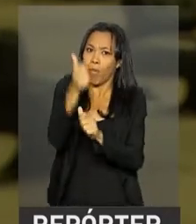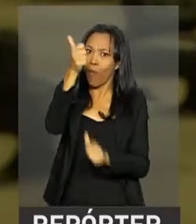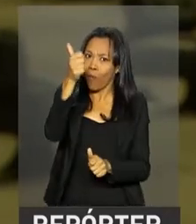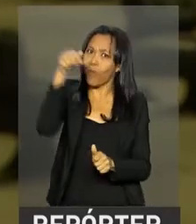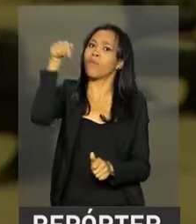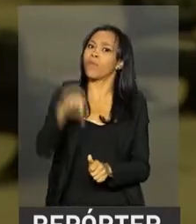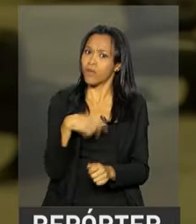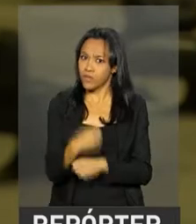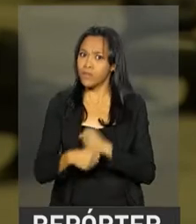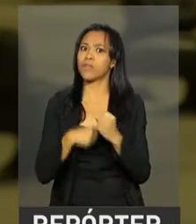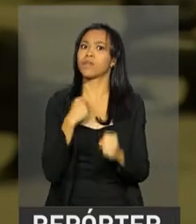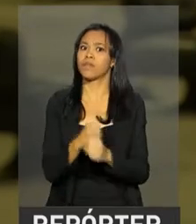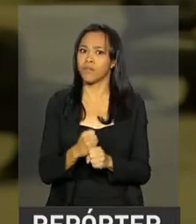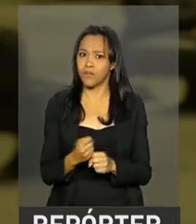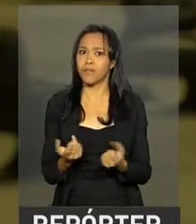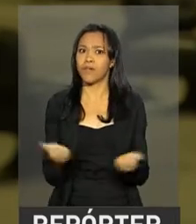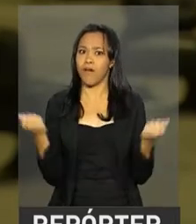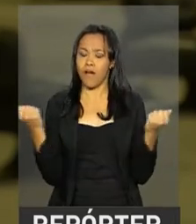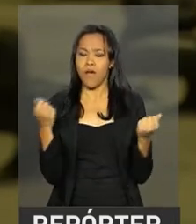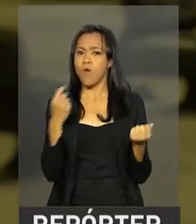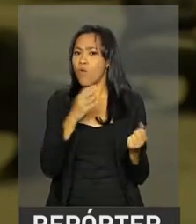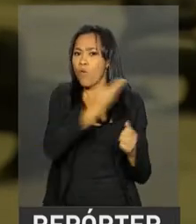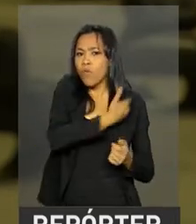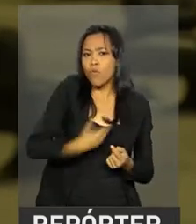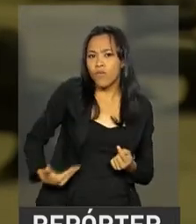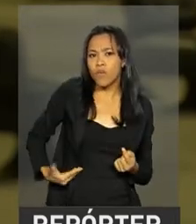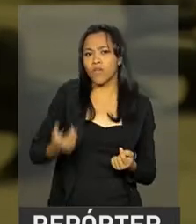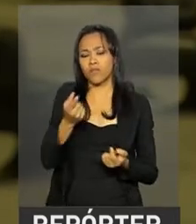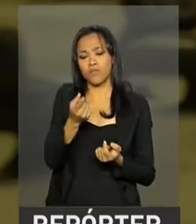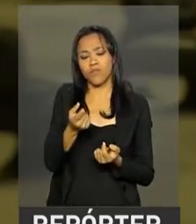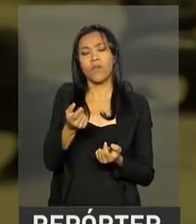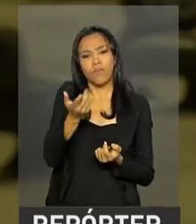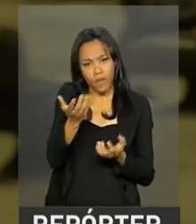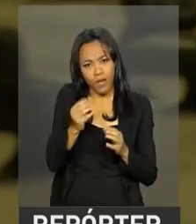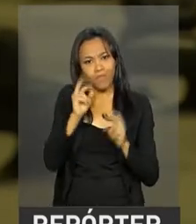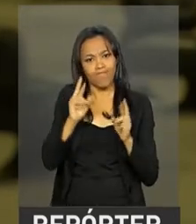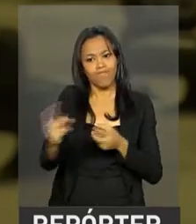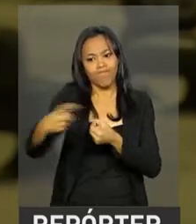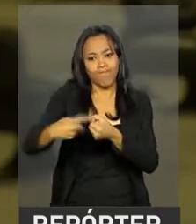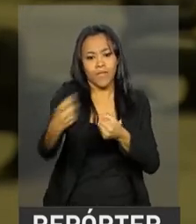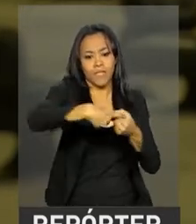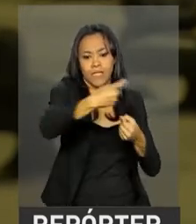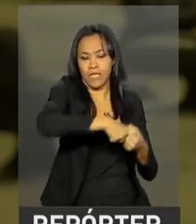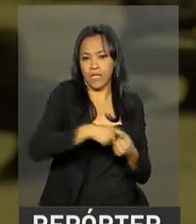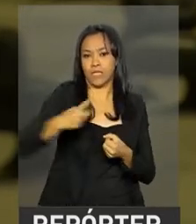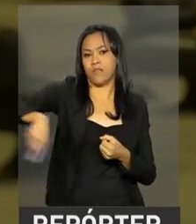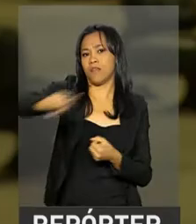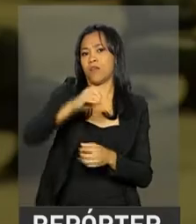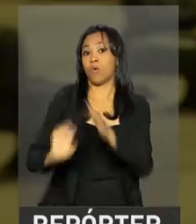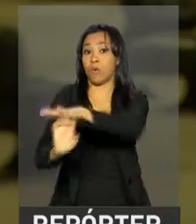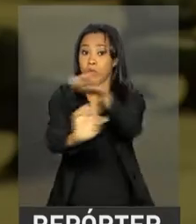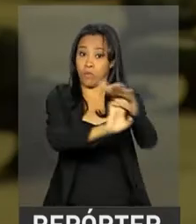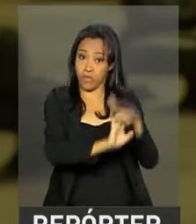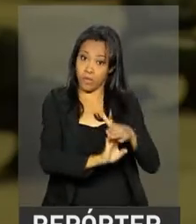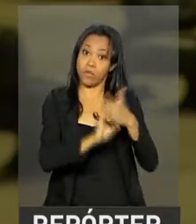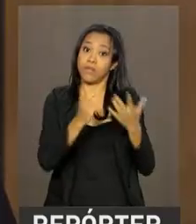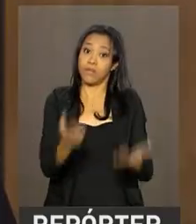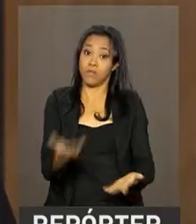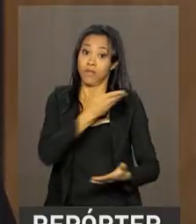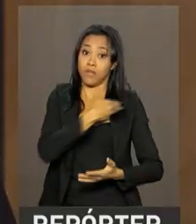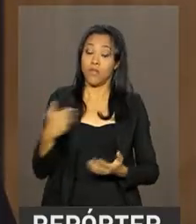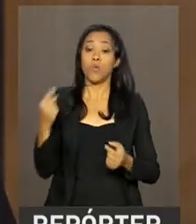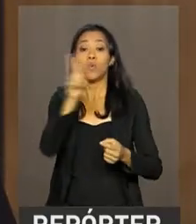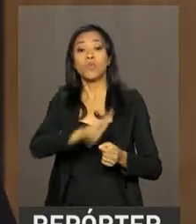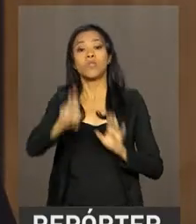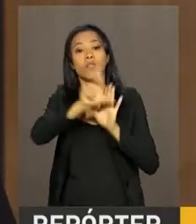tornar esse calendário possível, o governo contará com investimentos de empresas públicas e privadas, por meio das leis de incentivo. O